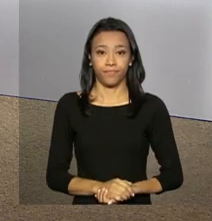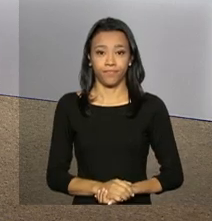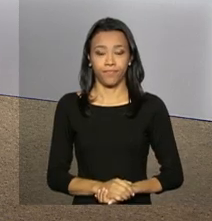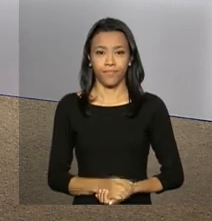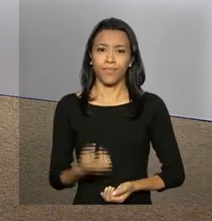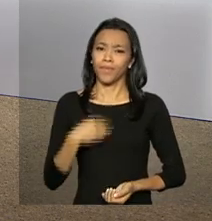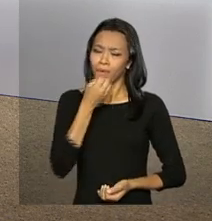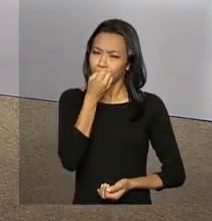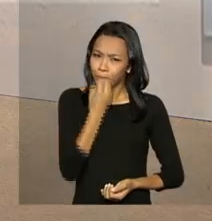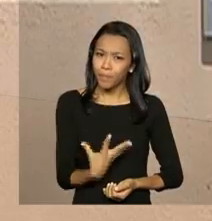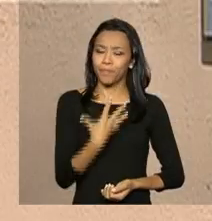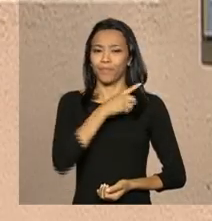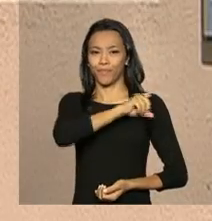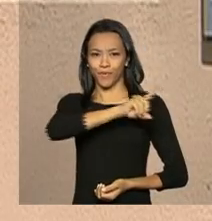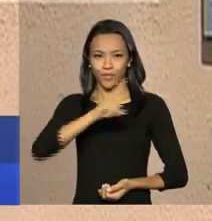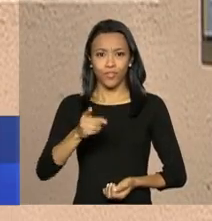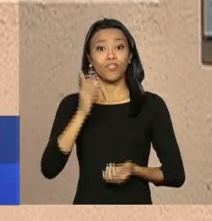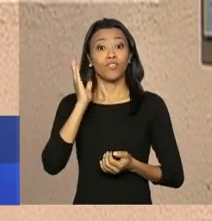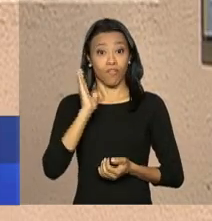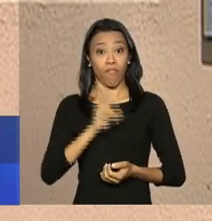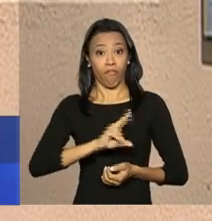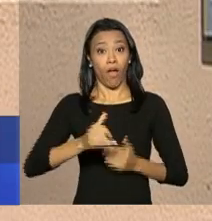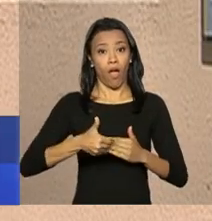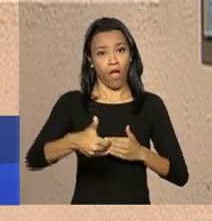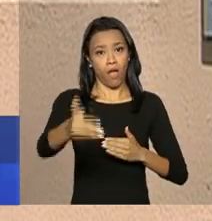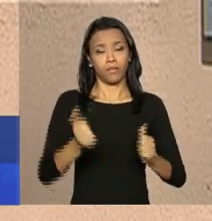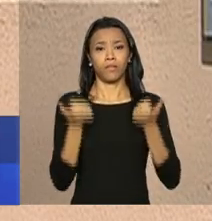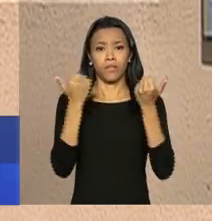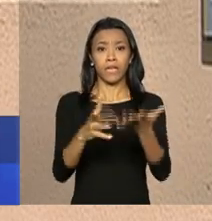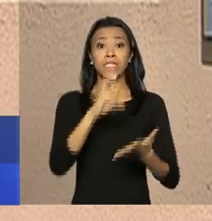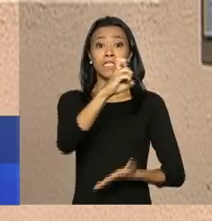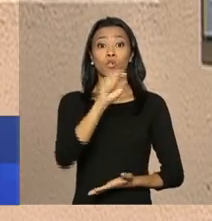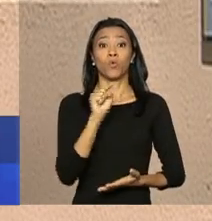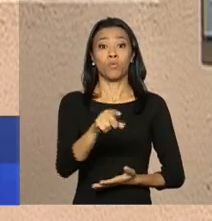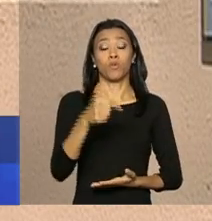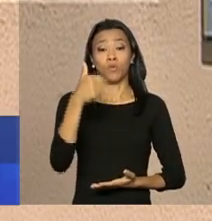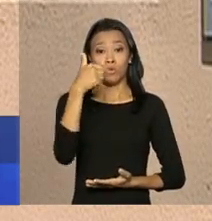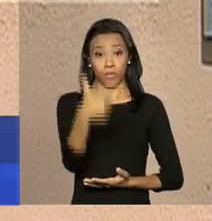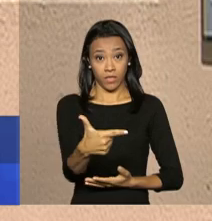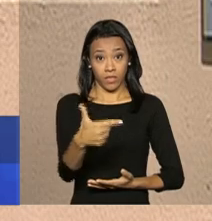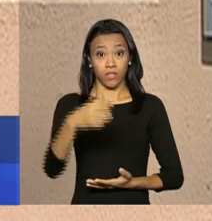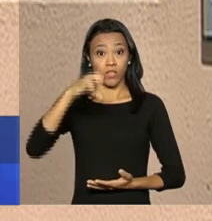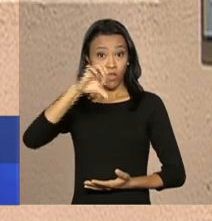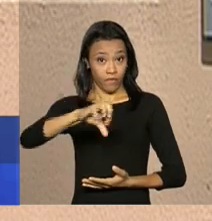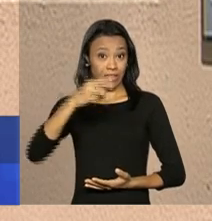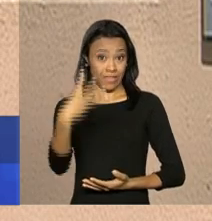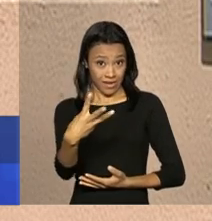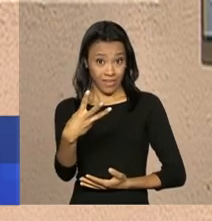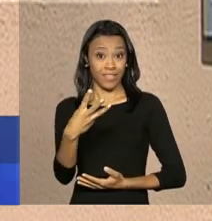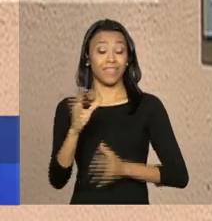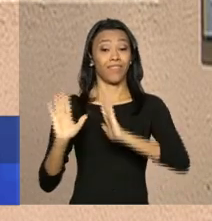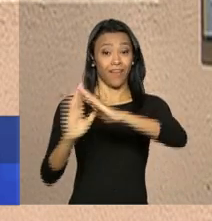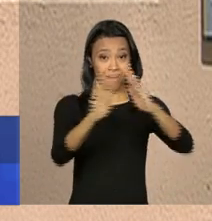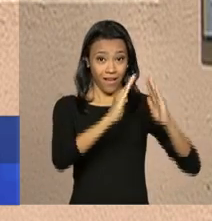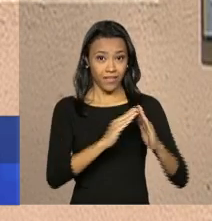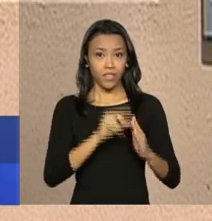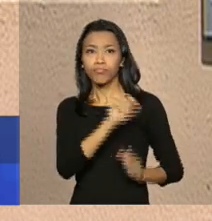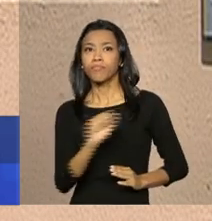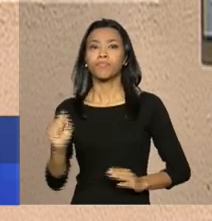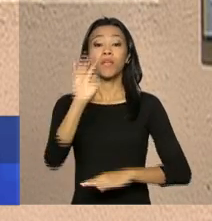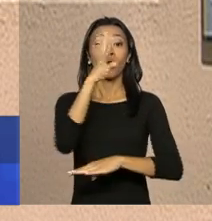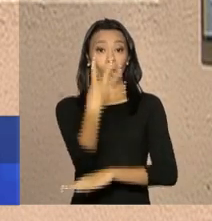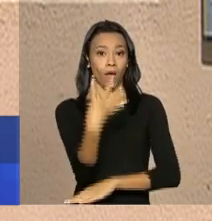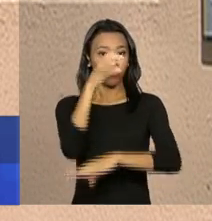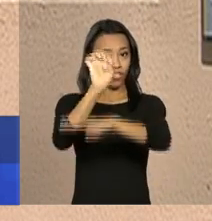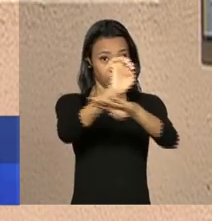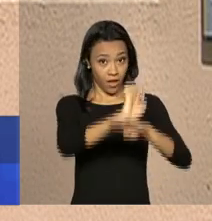Bom dia, Daniele. Ali serão entregues 5.293 moradias em quatro estados que vão beneficiar mais de